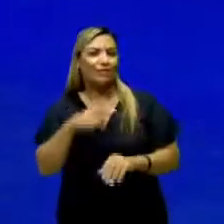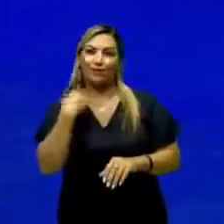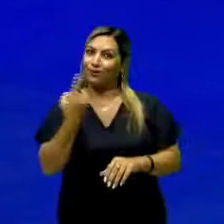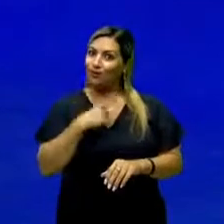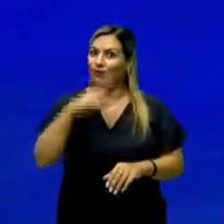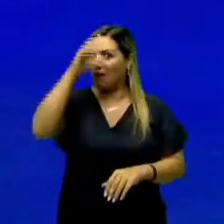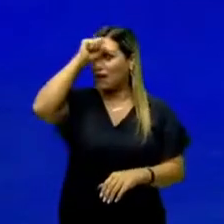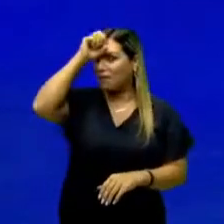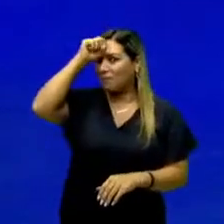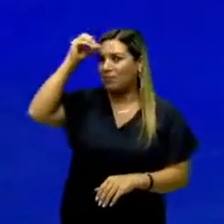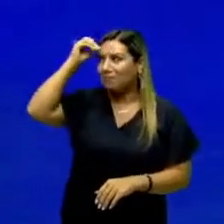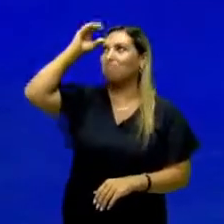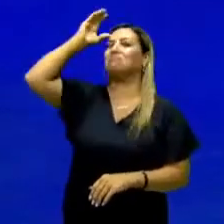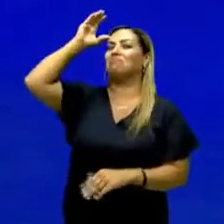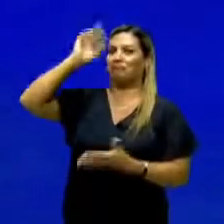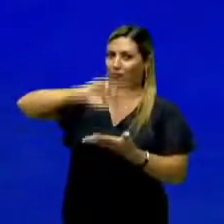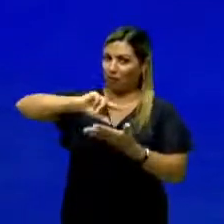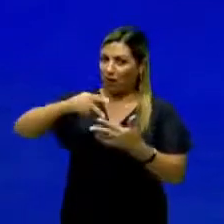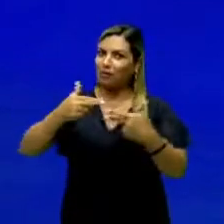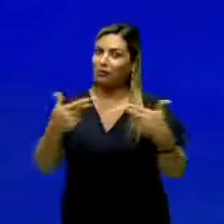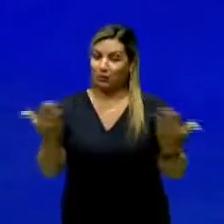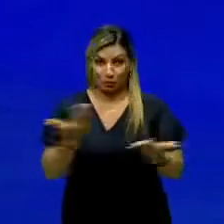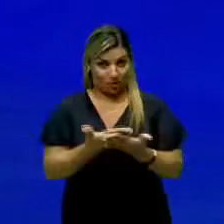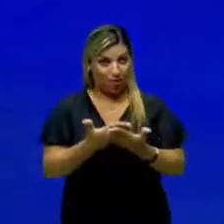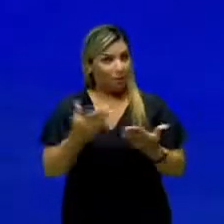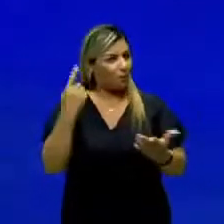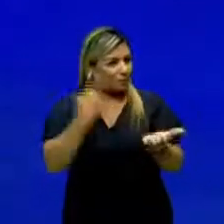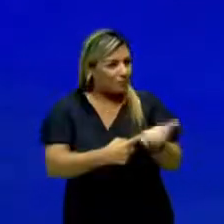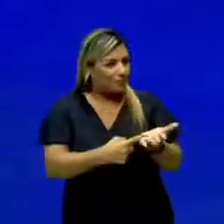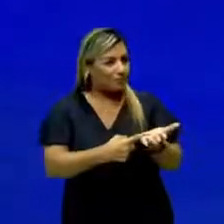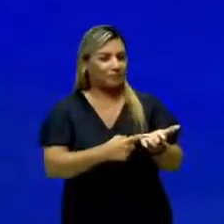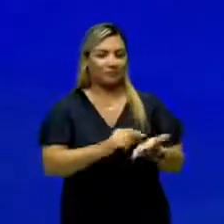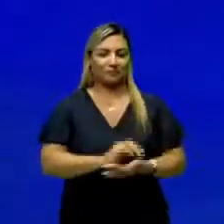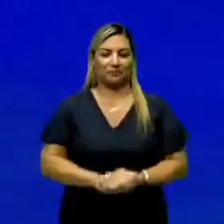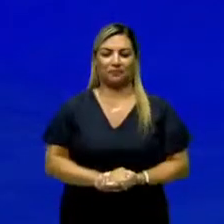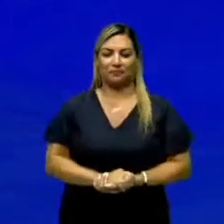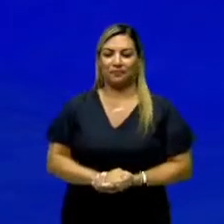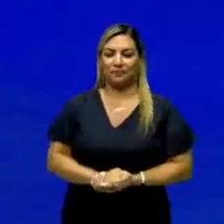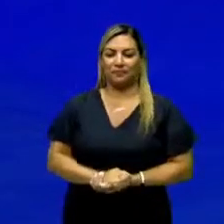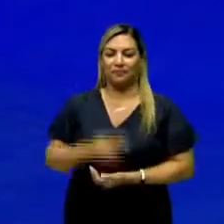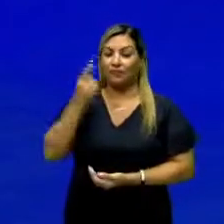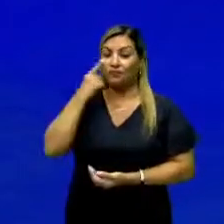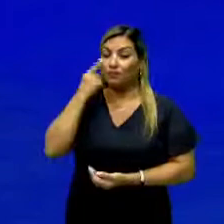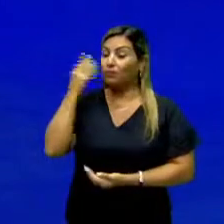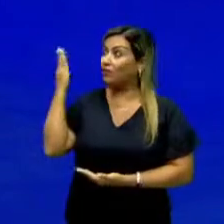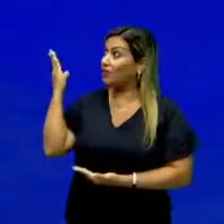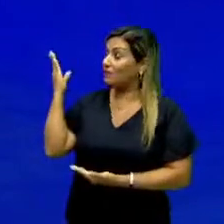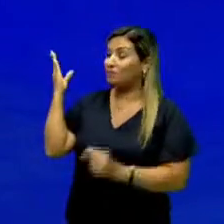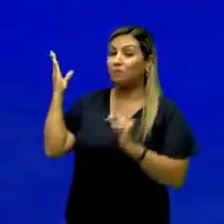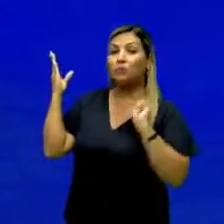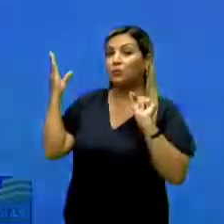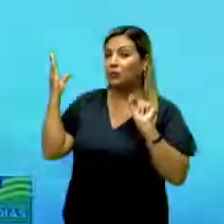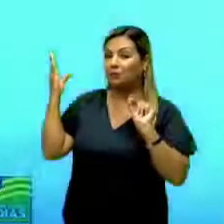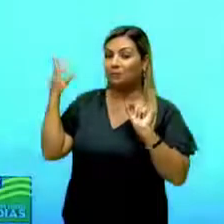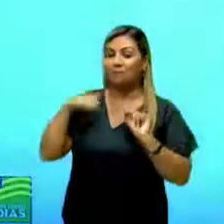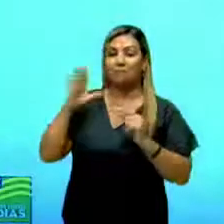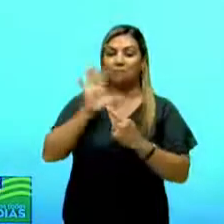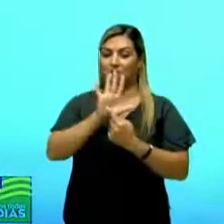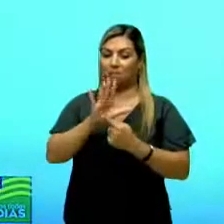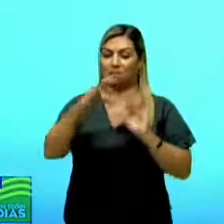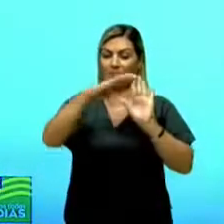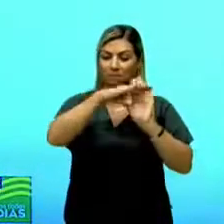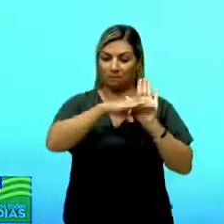aprender muita coisa na nossa aula de hoje, combinado? Vamos ver aqui o que a gente vai ter nessa aula de hoje. Eu trago para